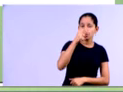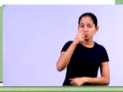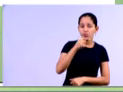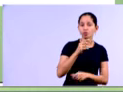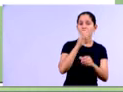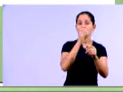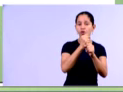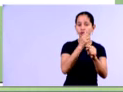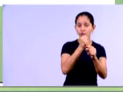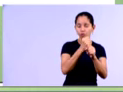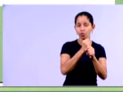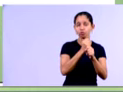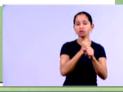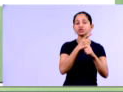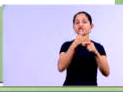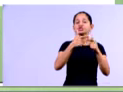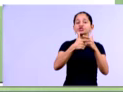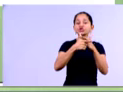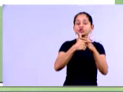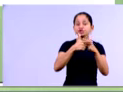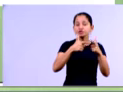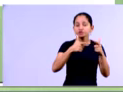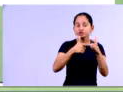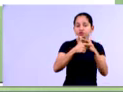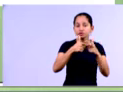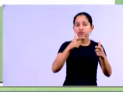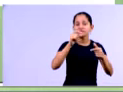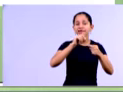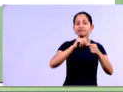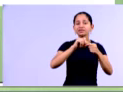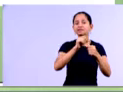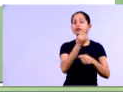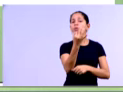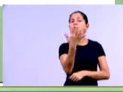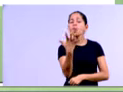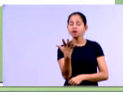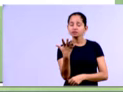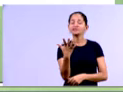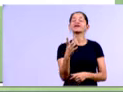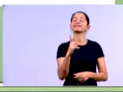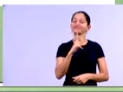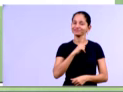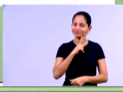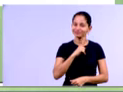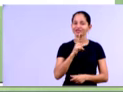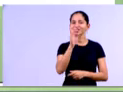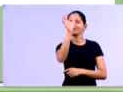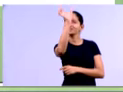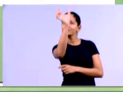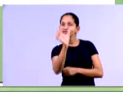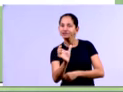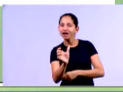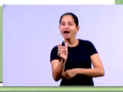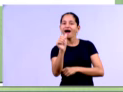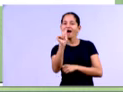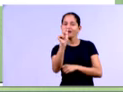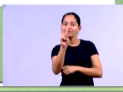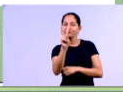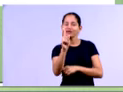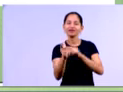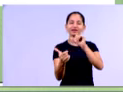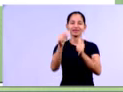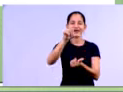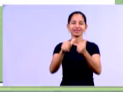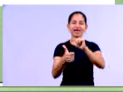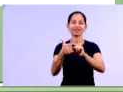né, o valor total pelo total do grupo, né, vai produzir o percentual respectivo aqui da coluna análise vertical. Então, por exemplo,